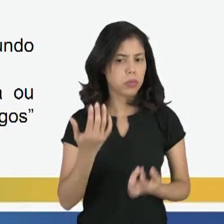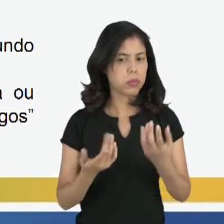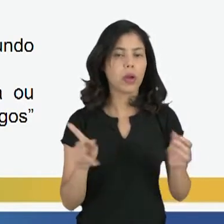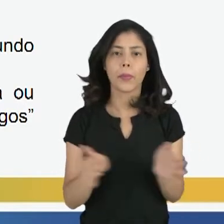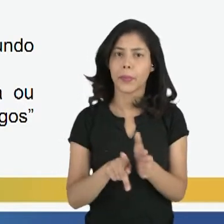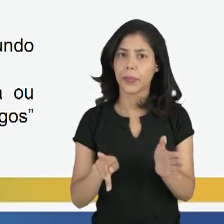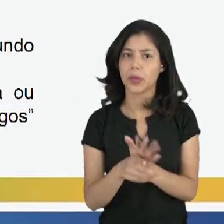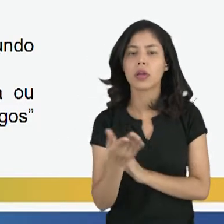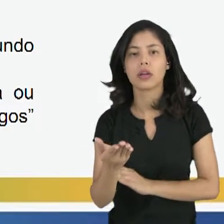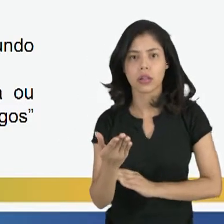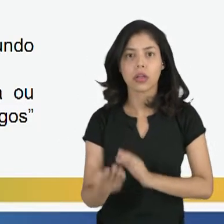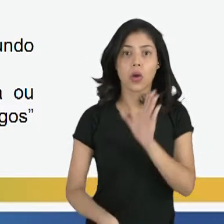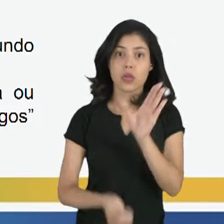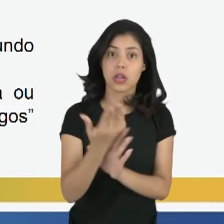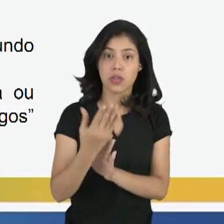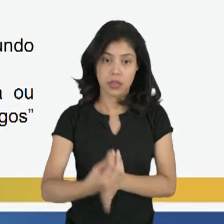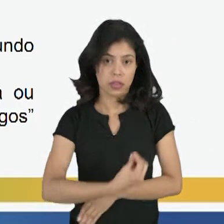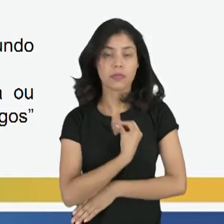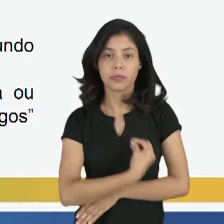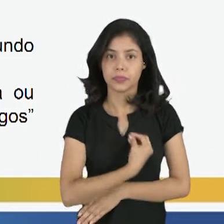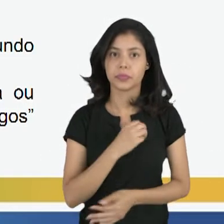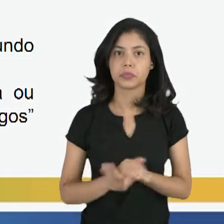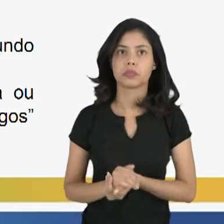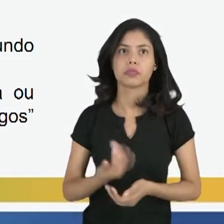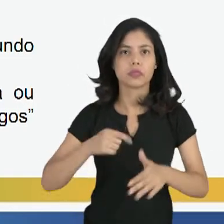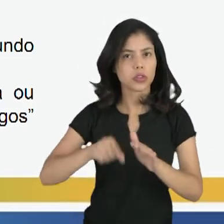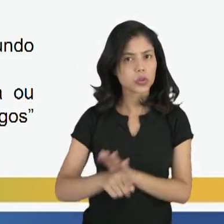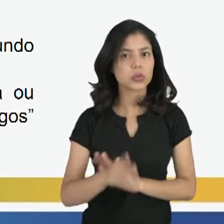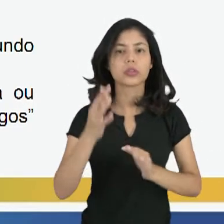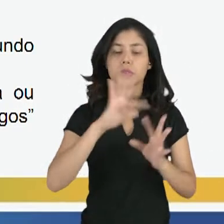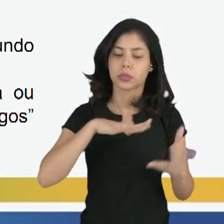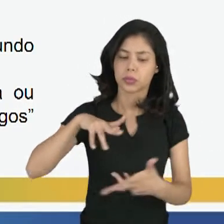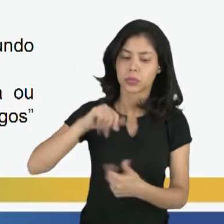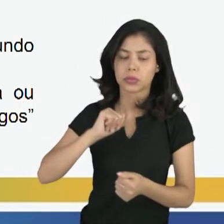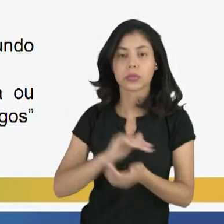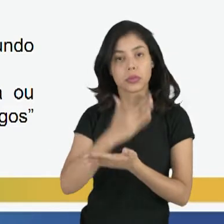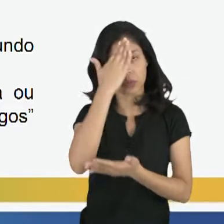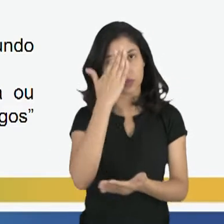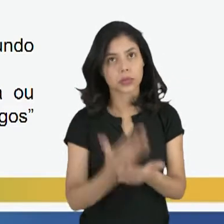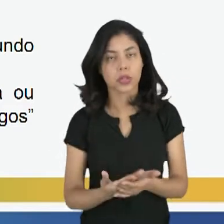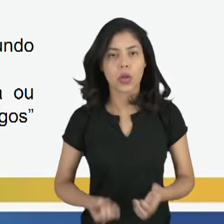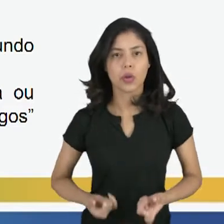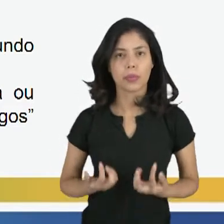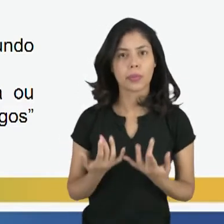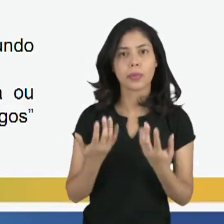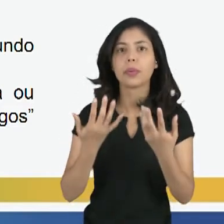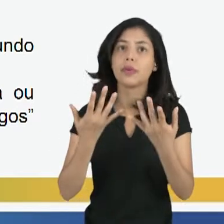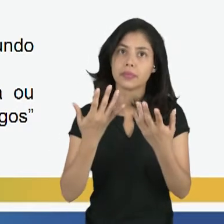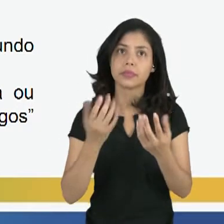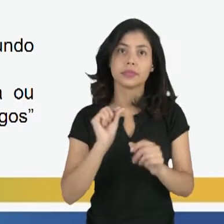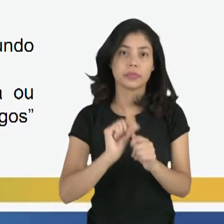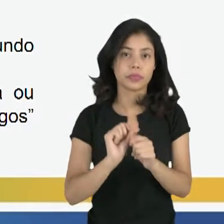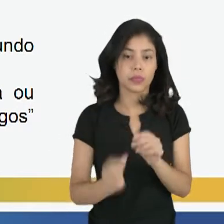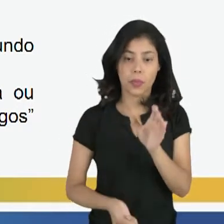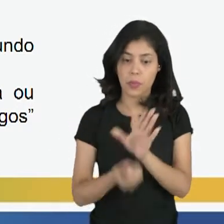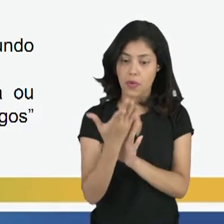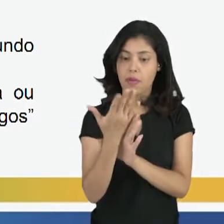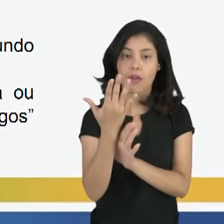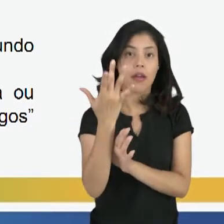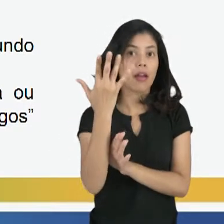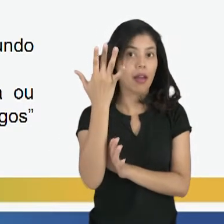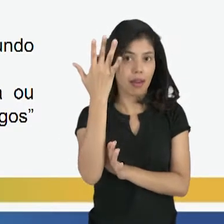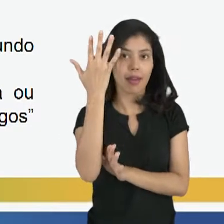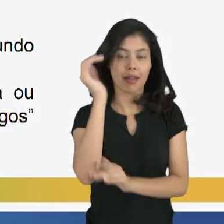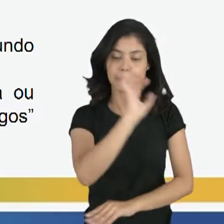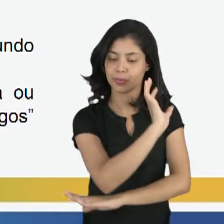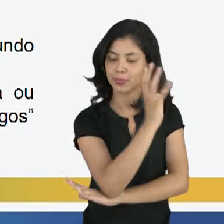justamente o criador da vida. No interior da terra, ele acreditava que o fogo que aquecia a terra fazia brotar as plantas